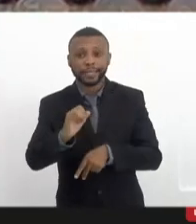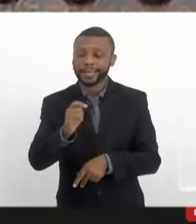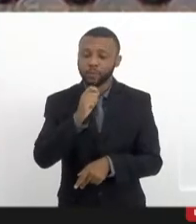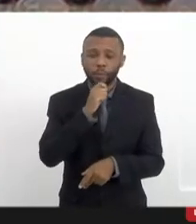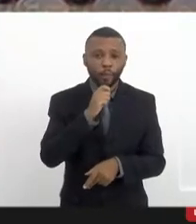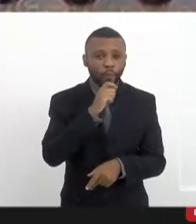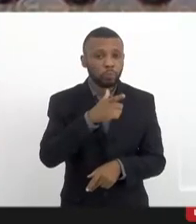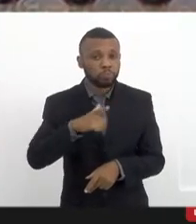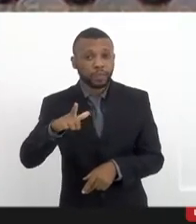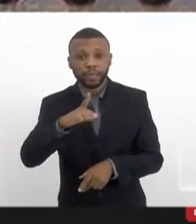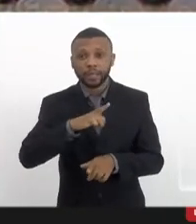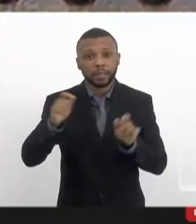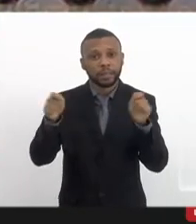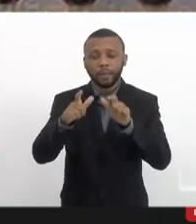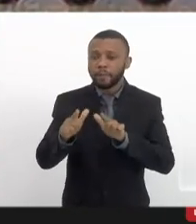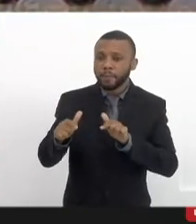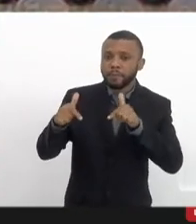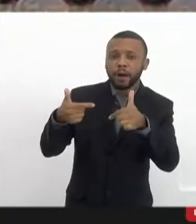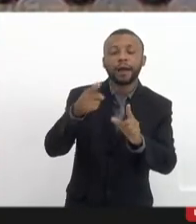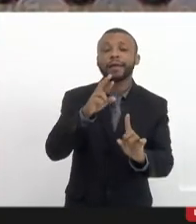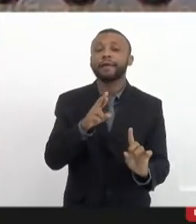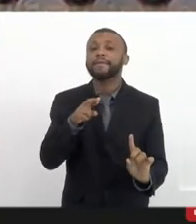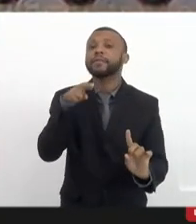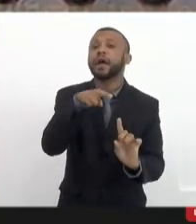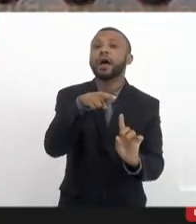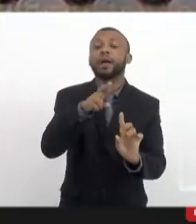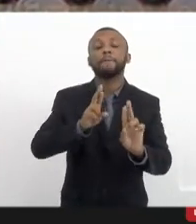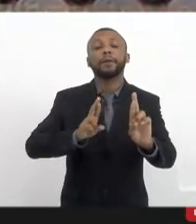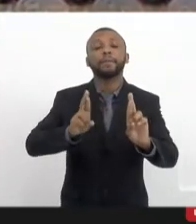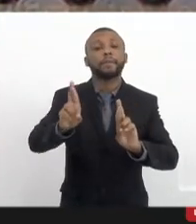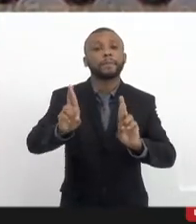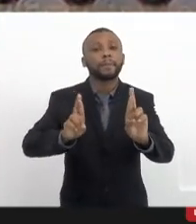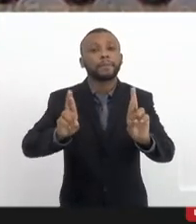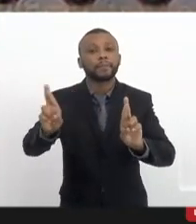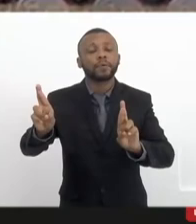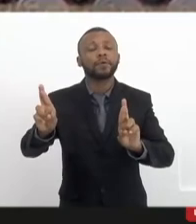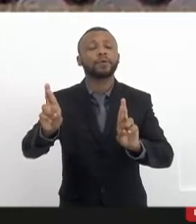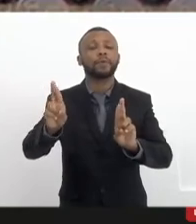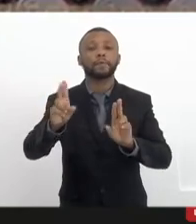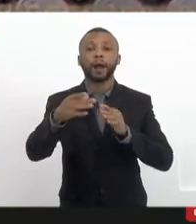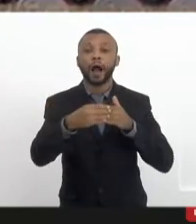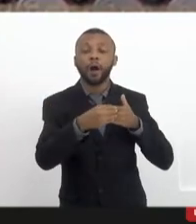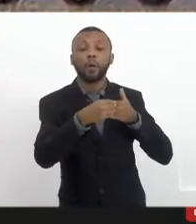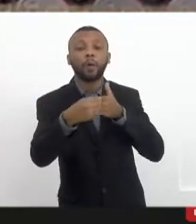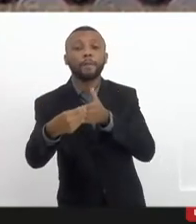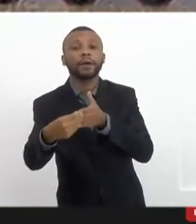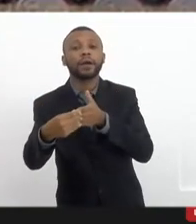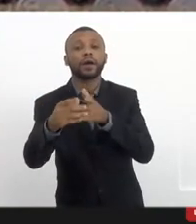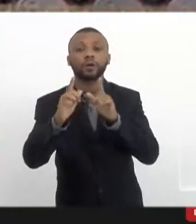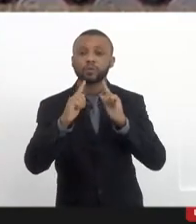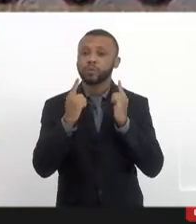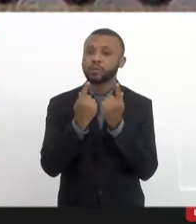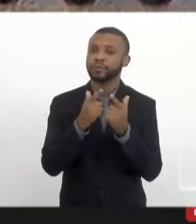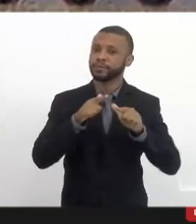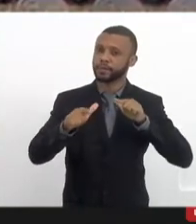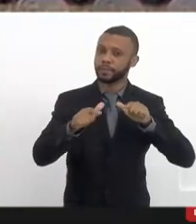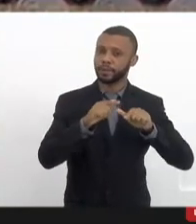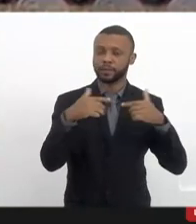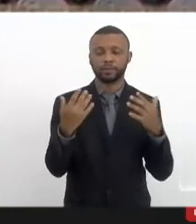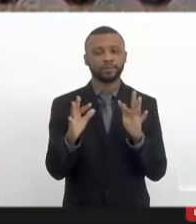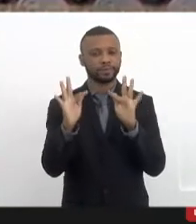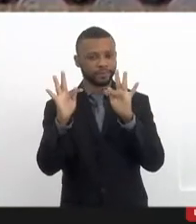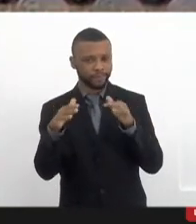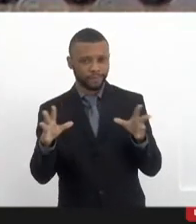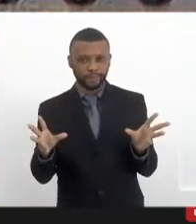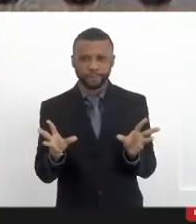fazer e designar representações para acompanhar o grupo de trabalho. E aí a gente fecha, Valdeck e